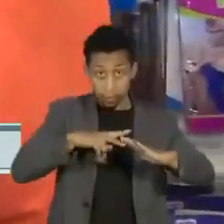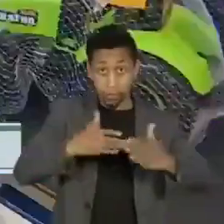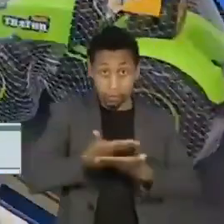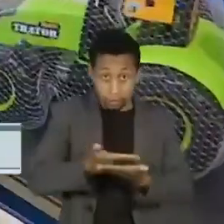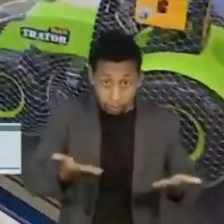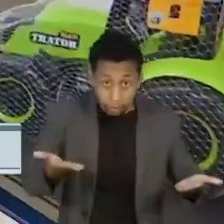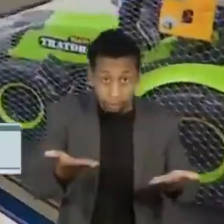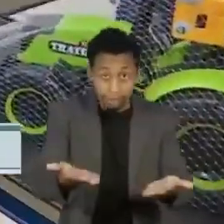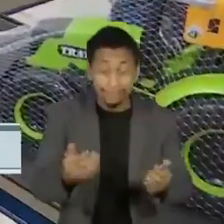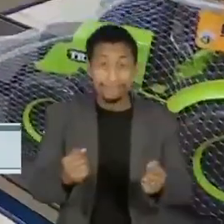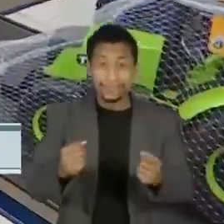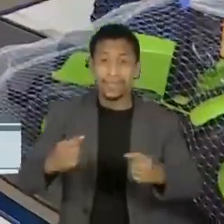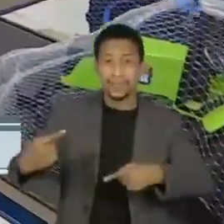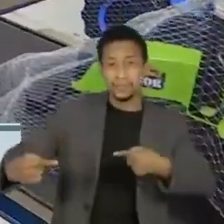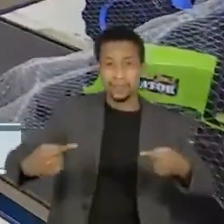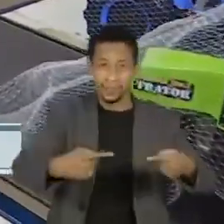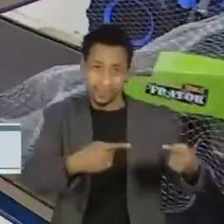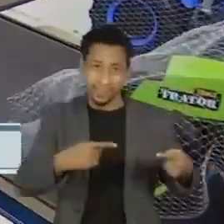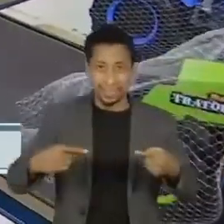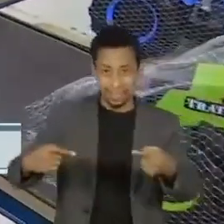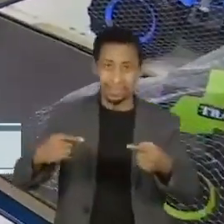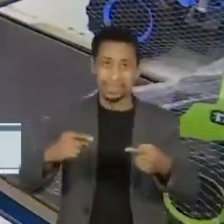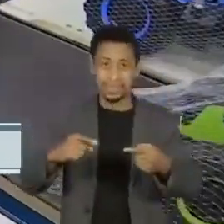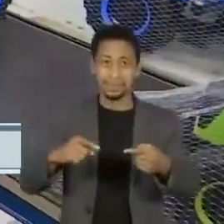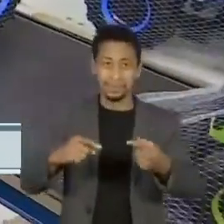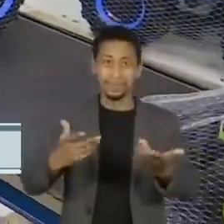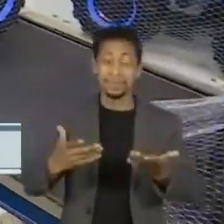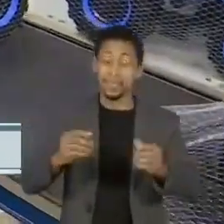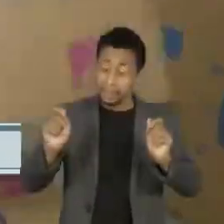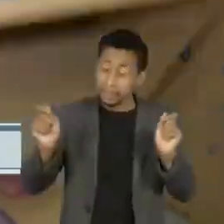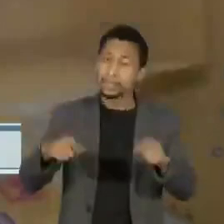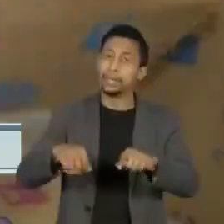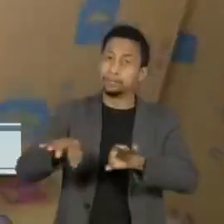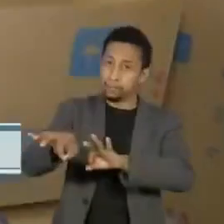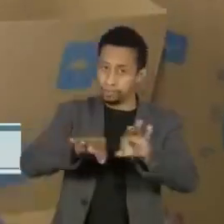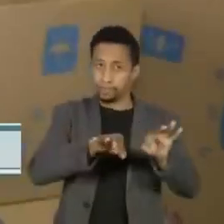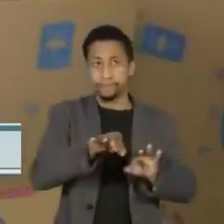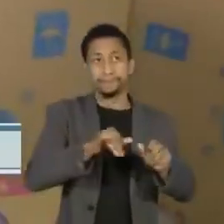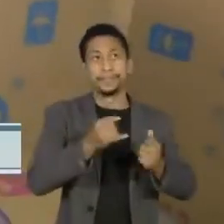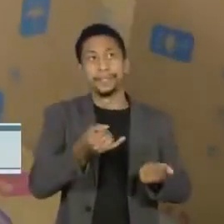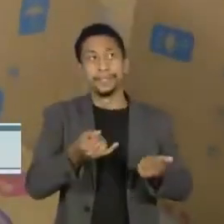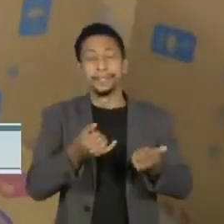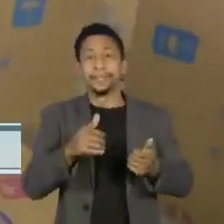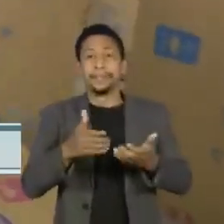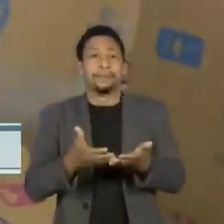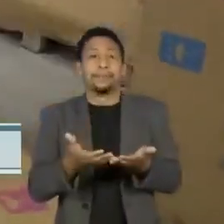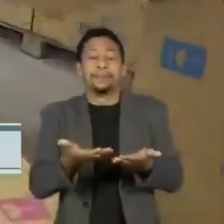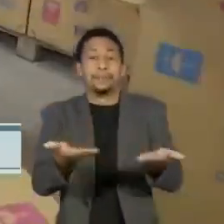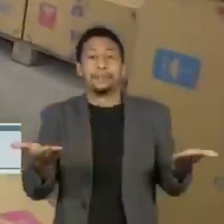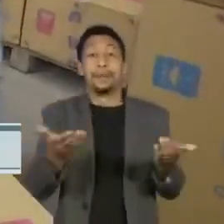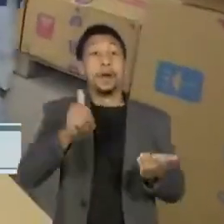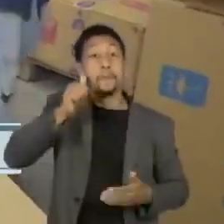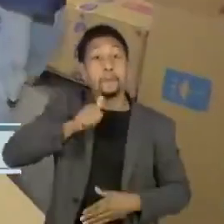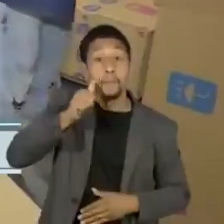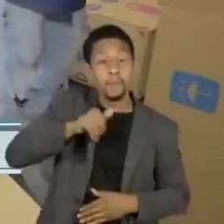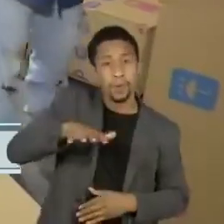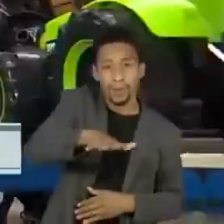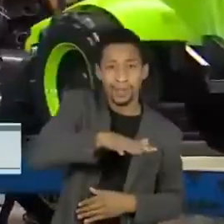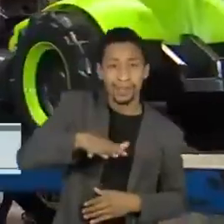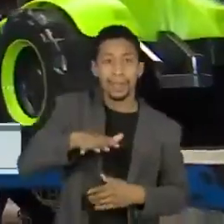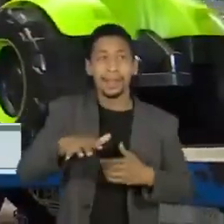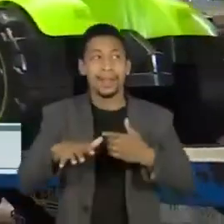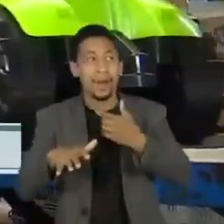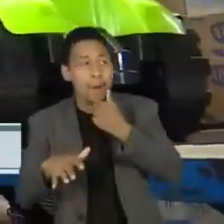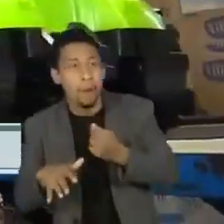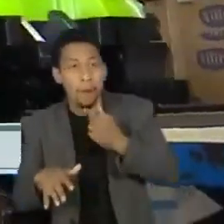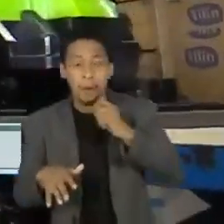aí políticas afirmativas que podem ser feitas, e aí nós estamos falando tanto de mulheres, como de mulheres e homens e